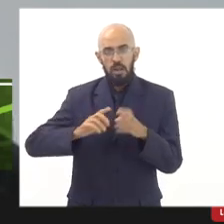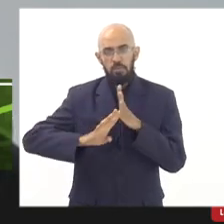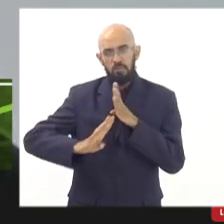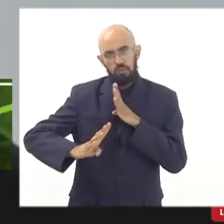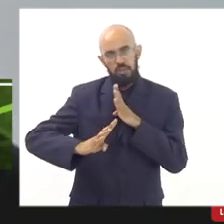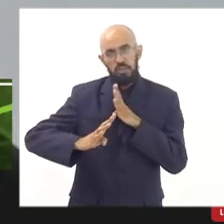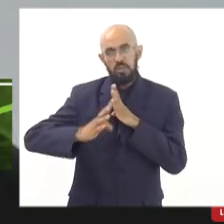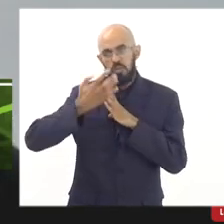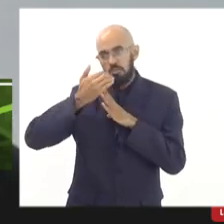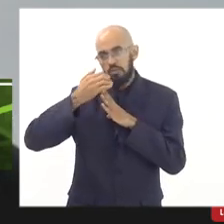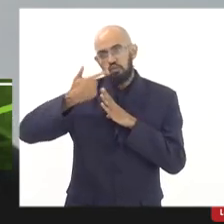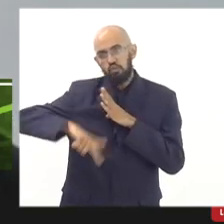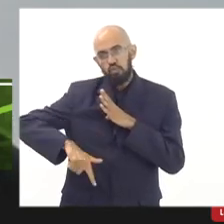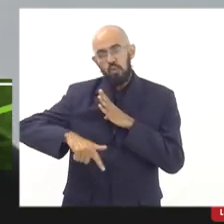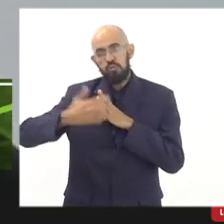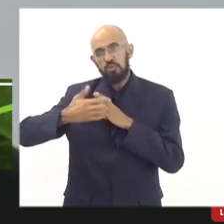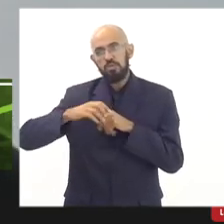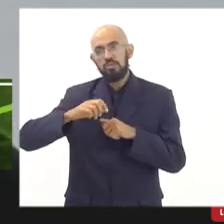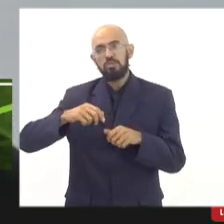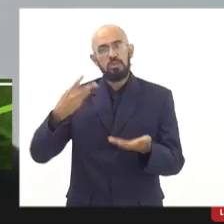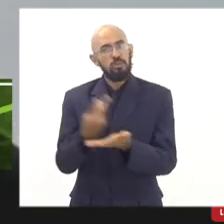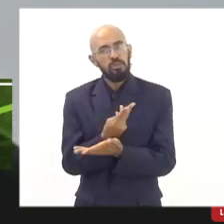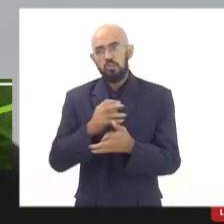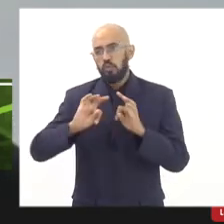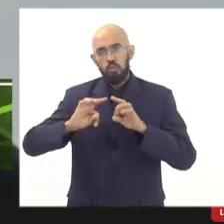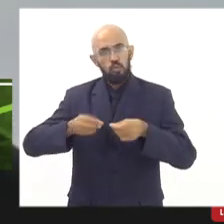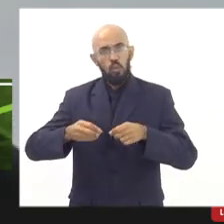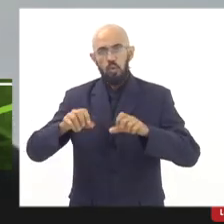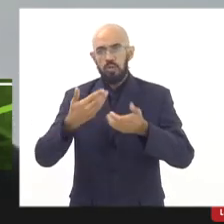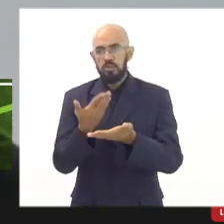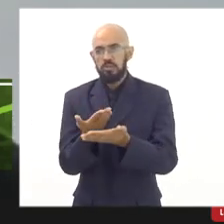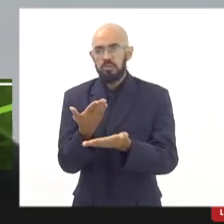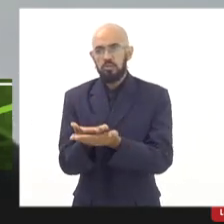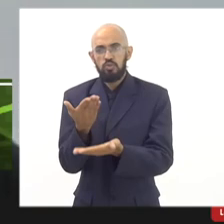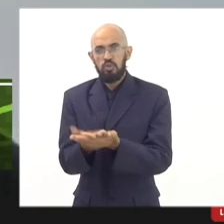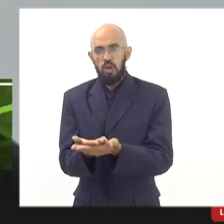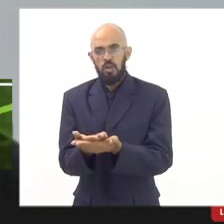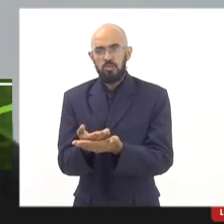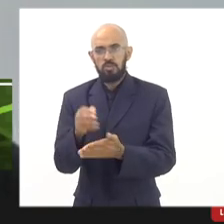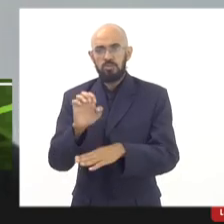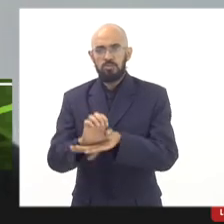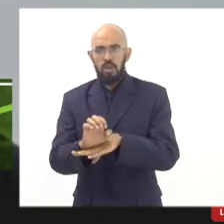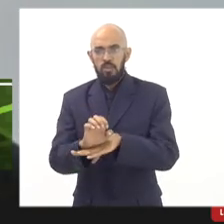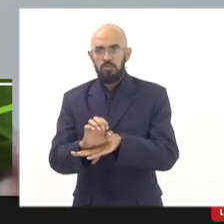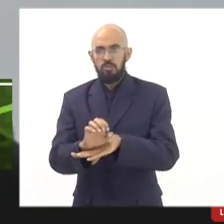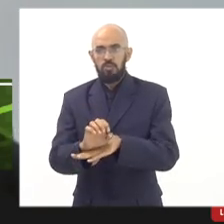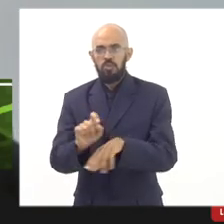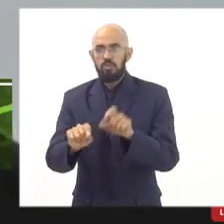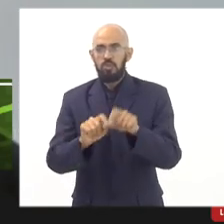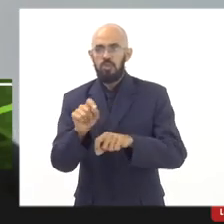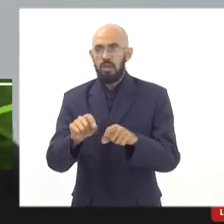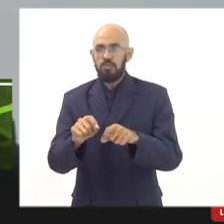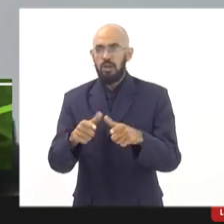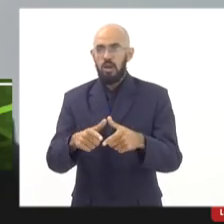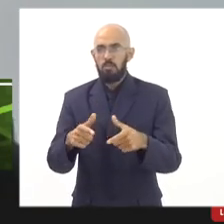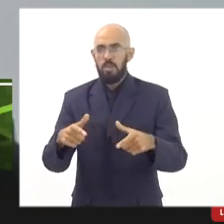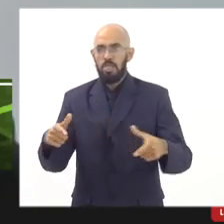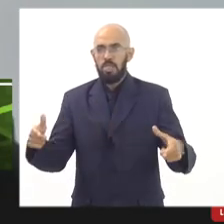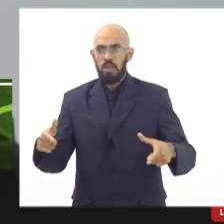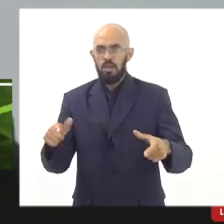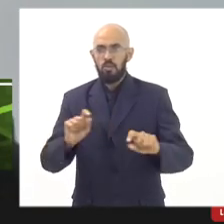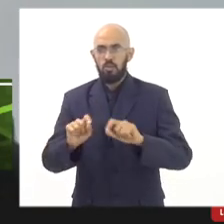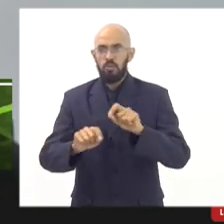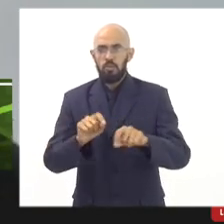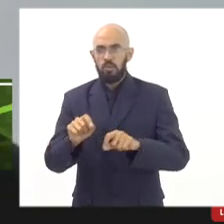tem acontecido sistematicamente em todas as escolas do Estado e vem aumentando demais a